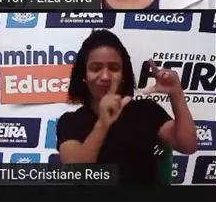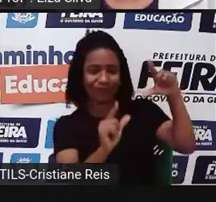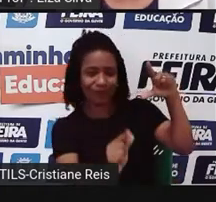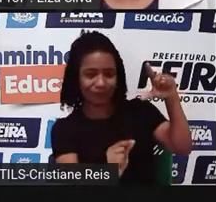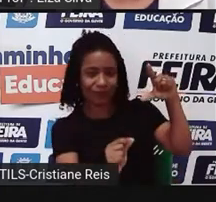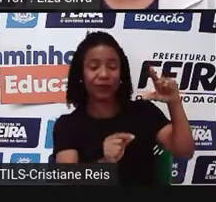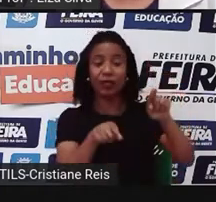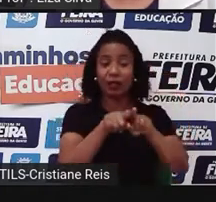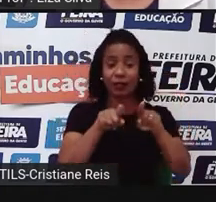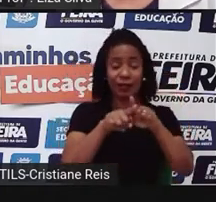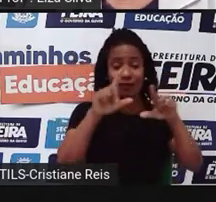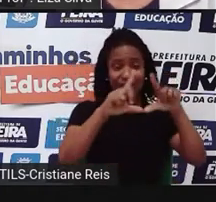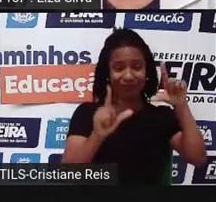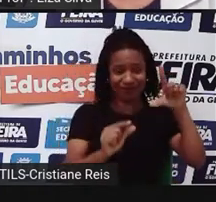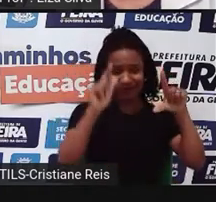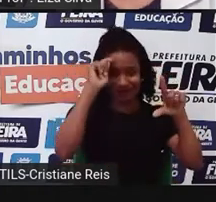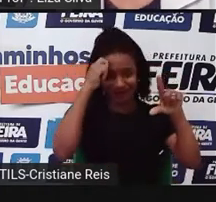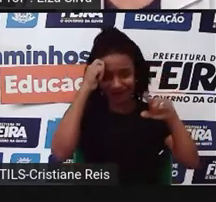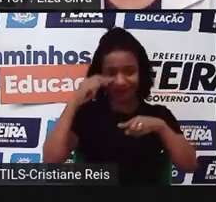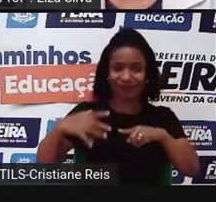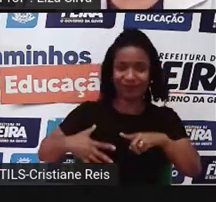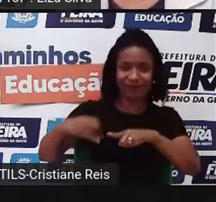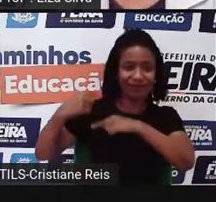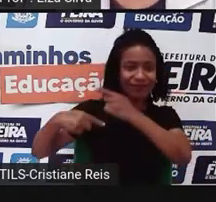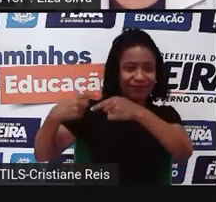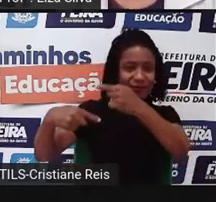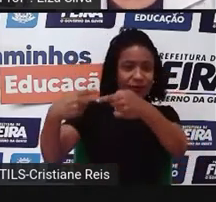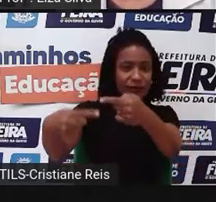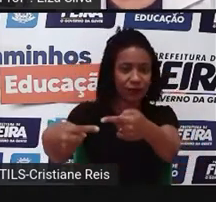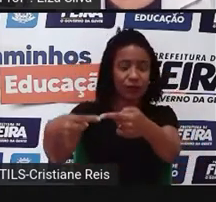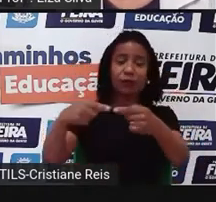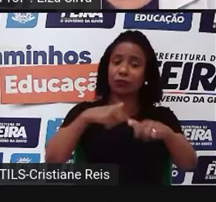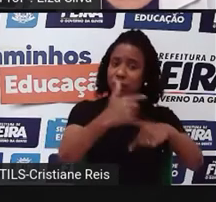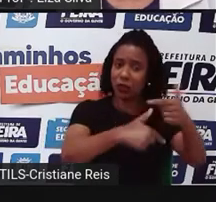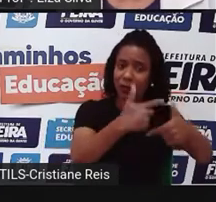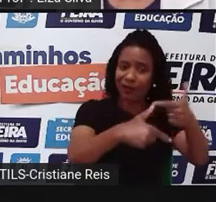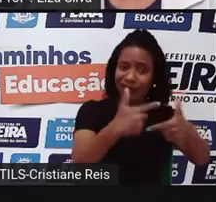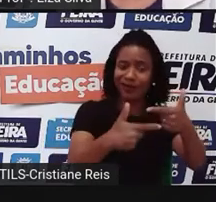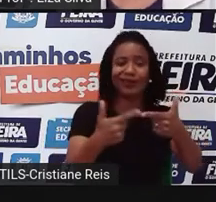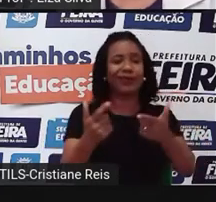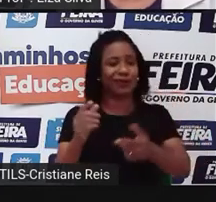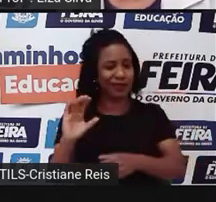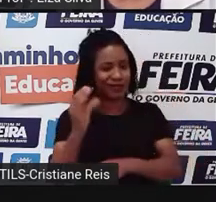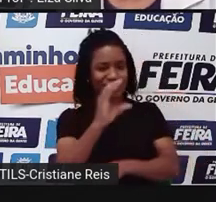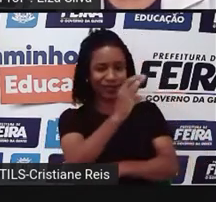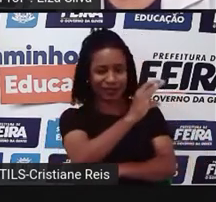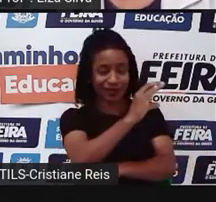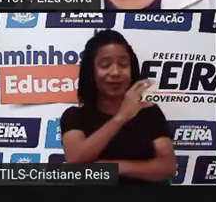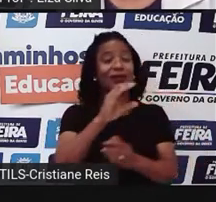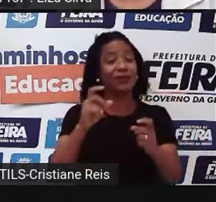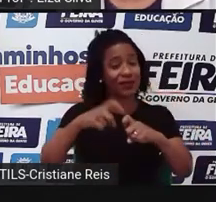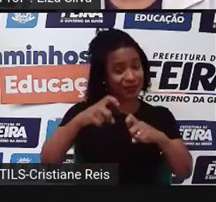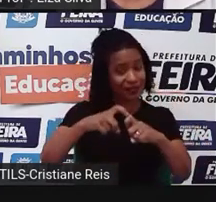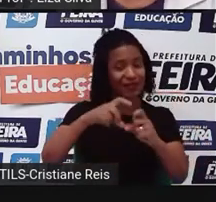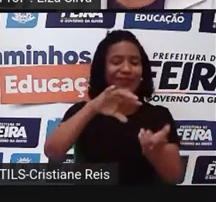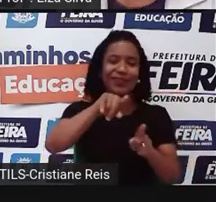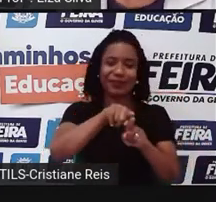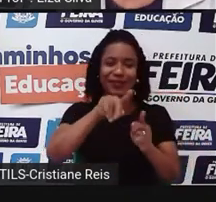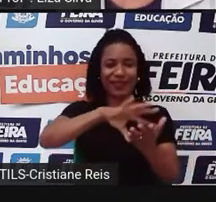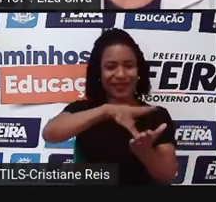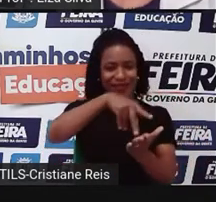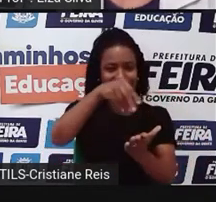afrodescendentes, que atuam em vários campos, como a ciência, medicina e a arte.